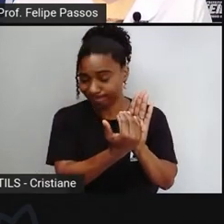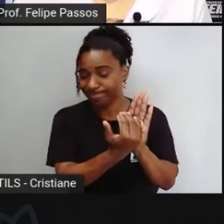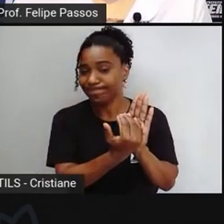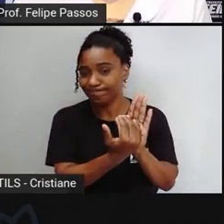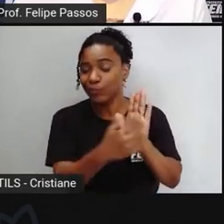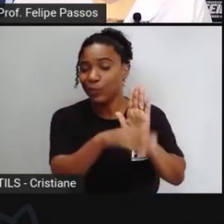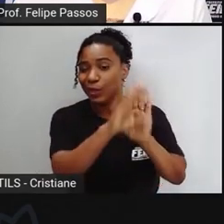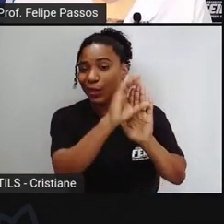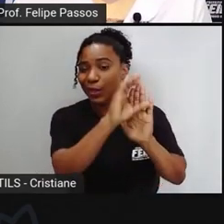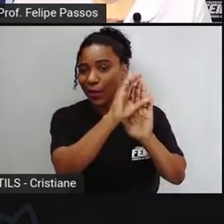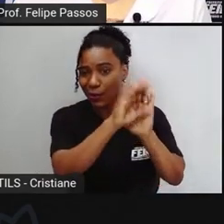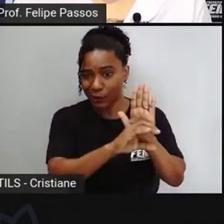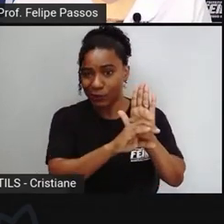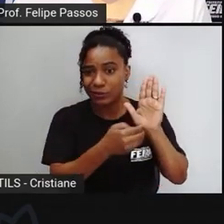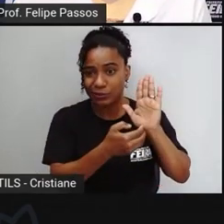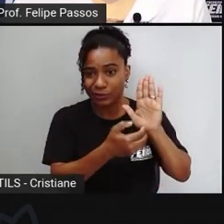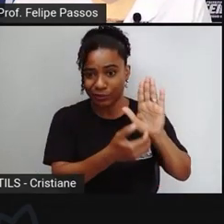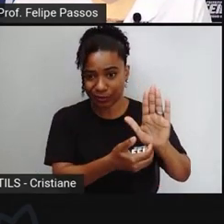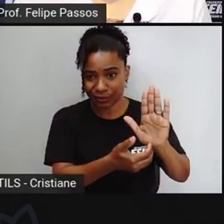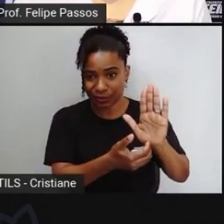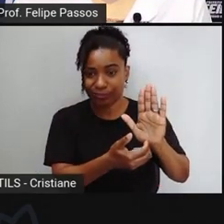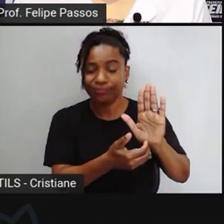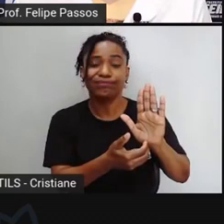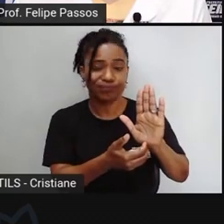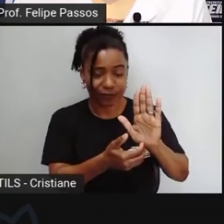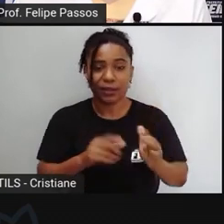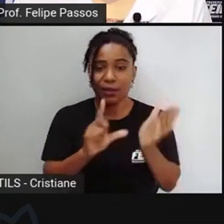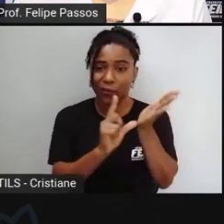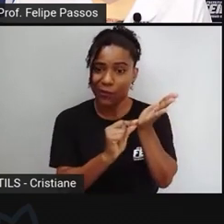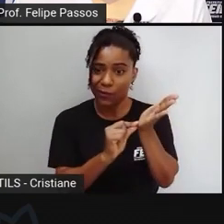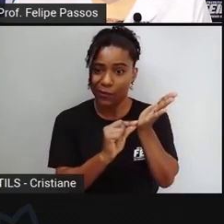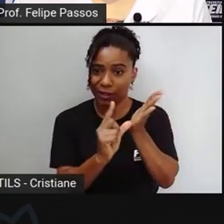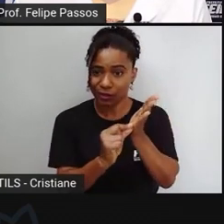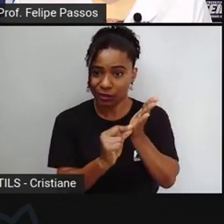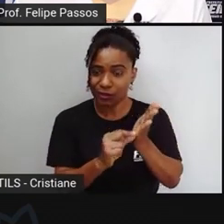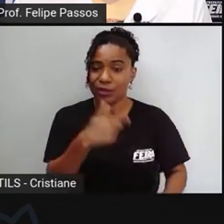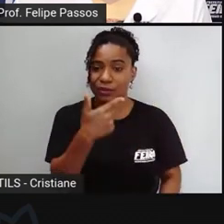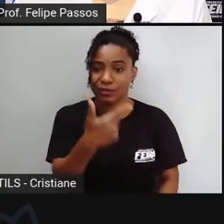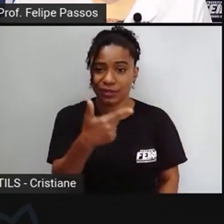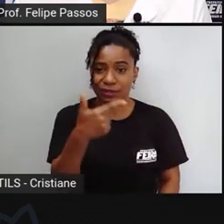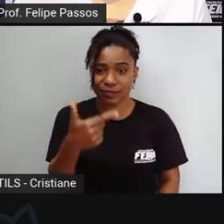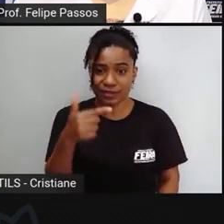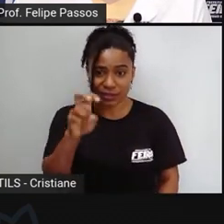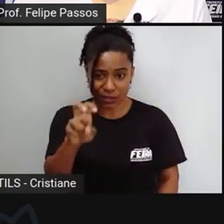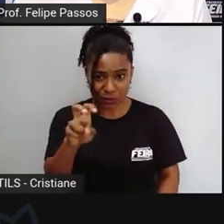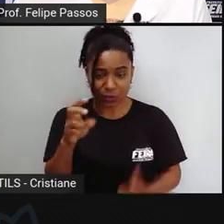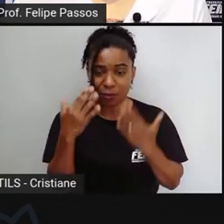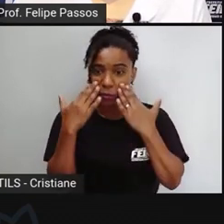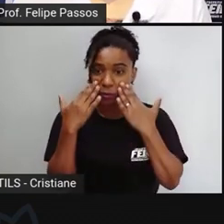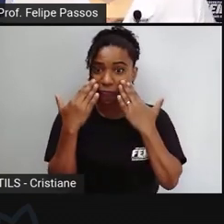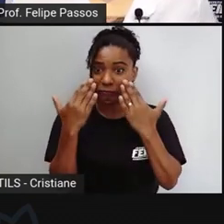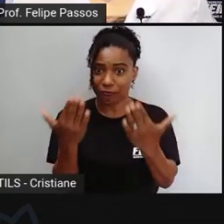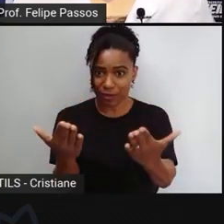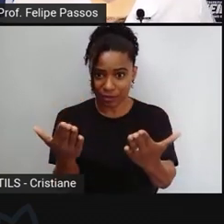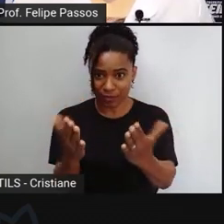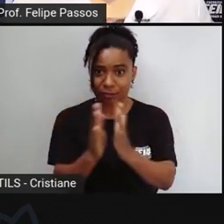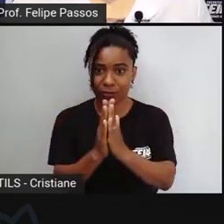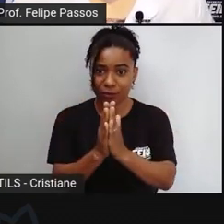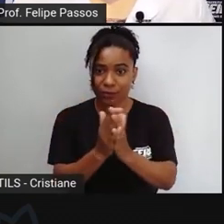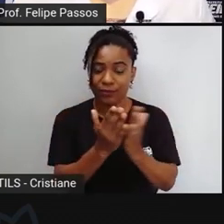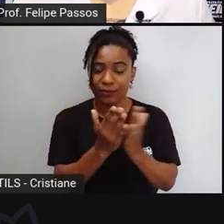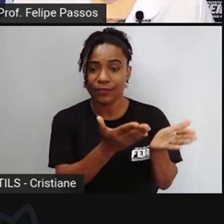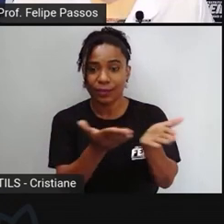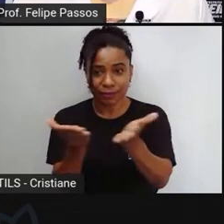ao artigo 225, e eu pediria que você projetasse, para que eu pudesse explicar